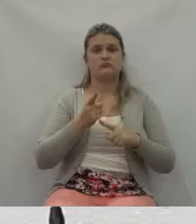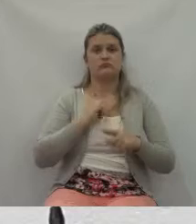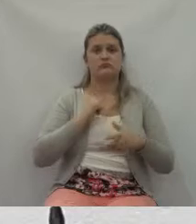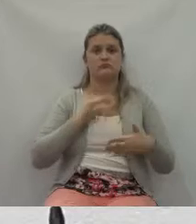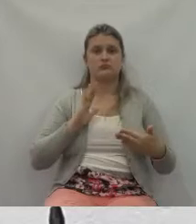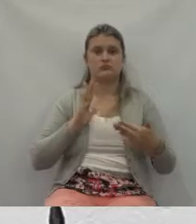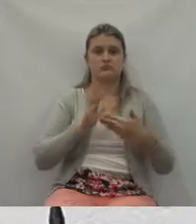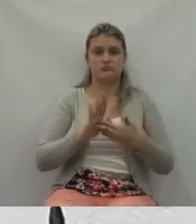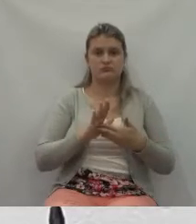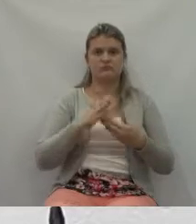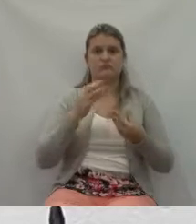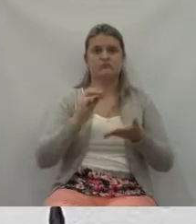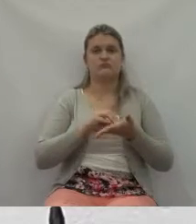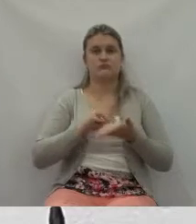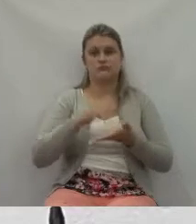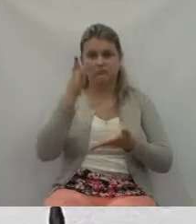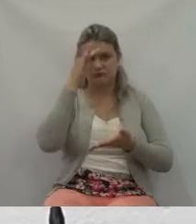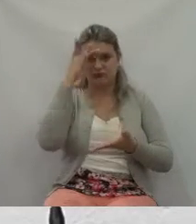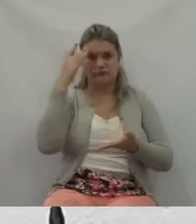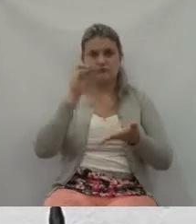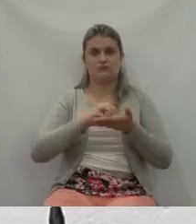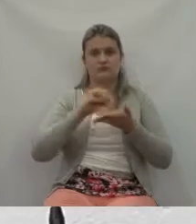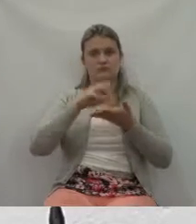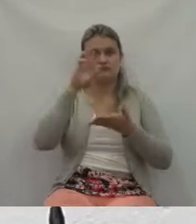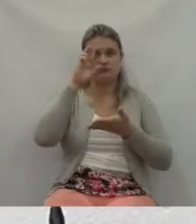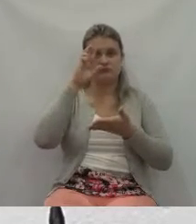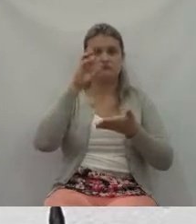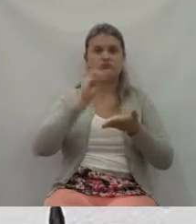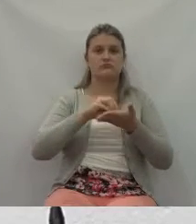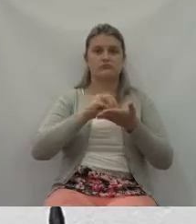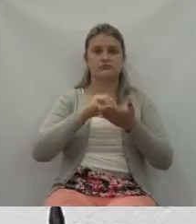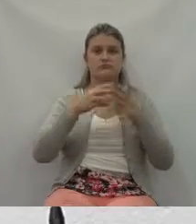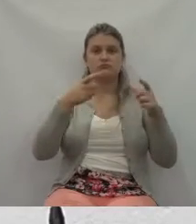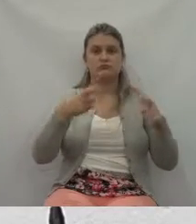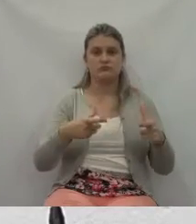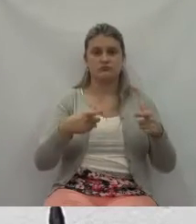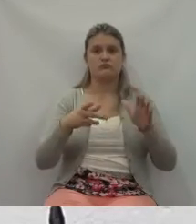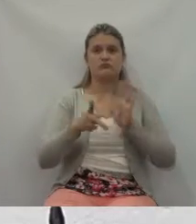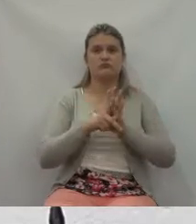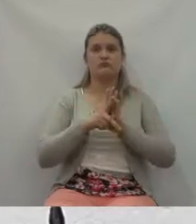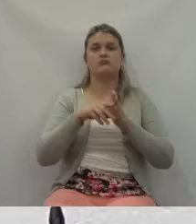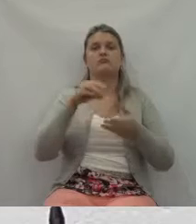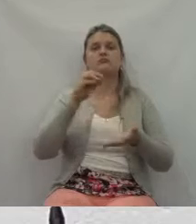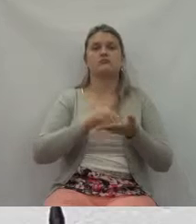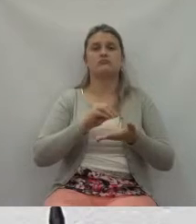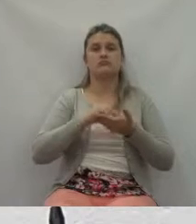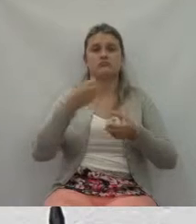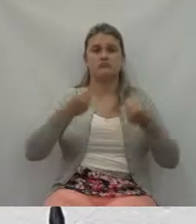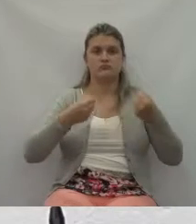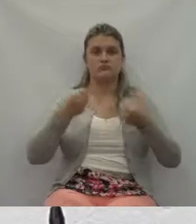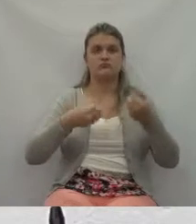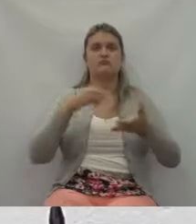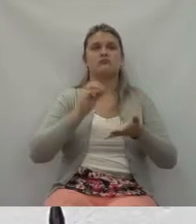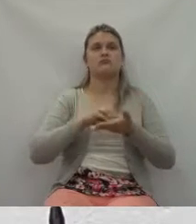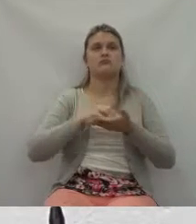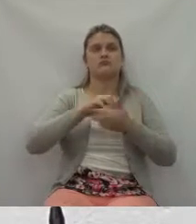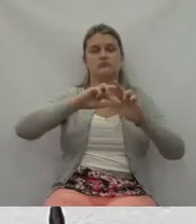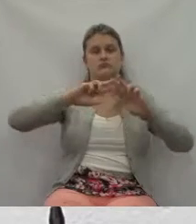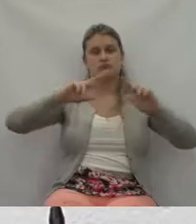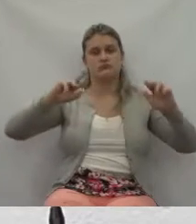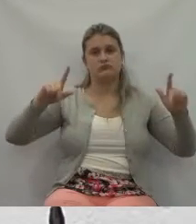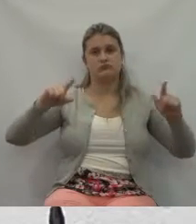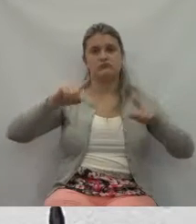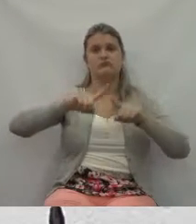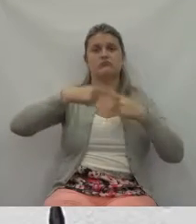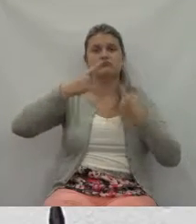de investigadores, limitações de espaço físico, limitações de viatura, mas, dentro desse possível,